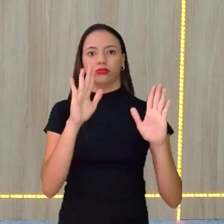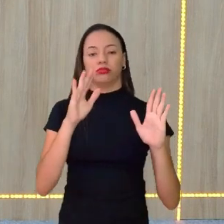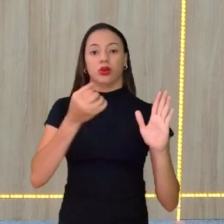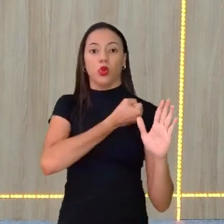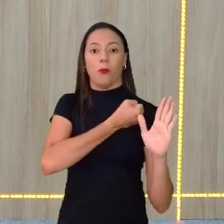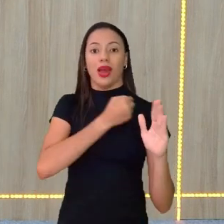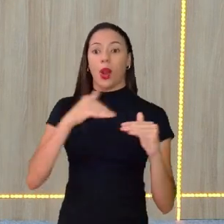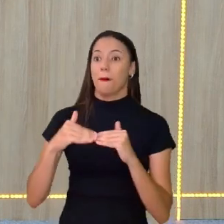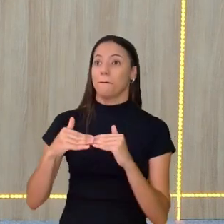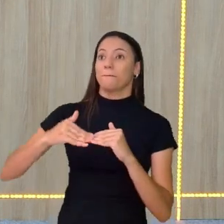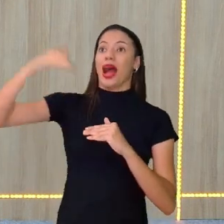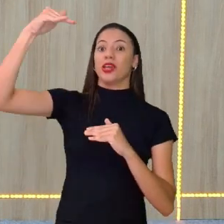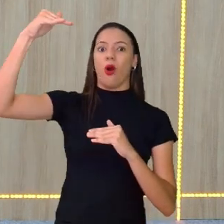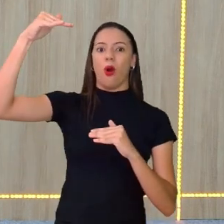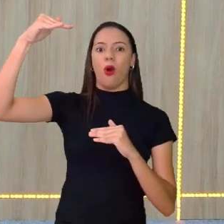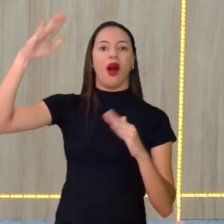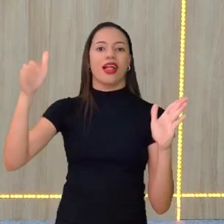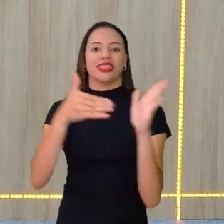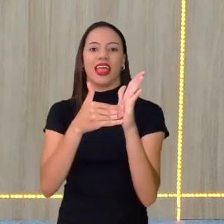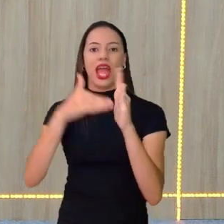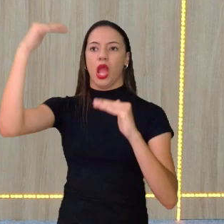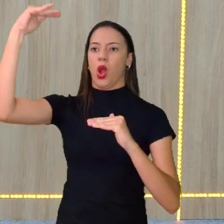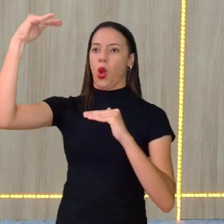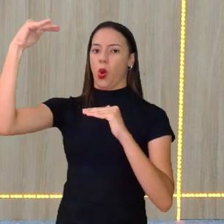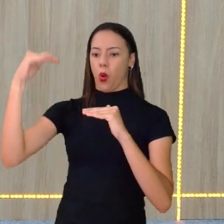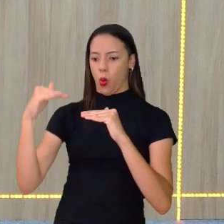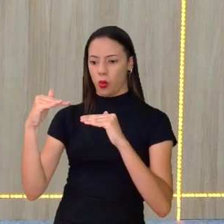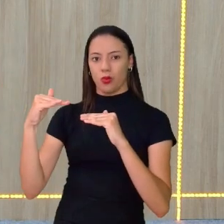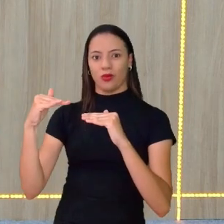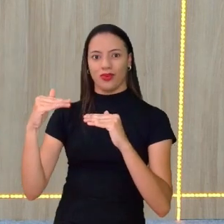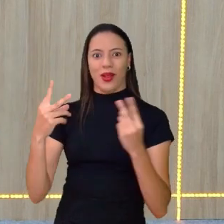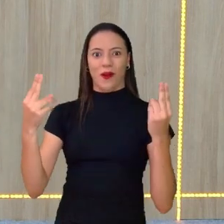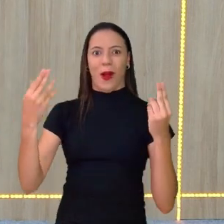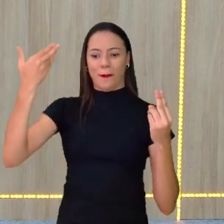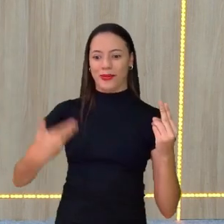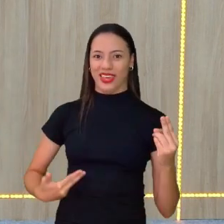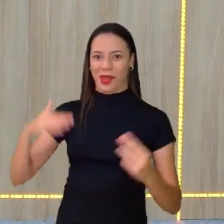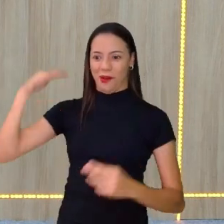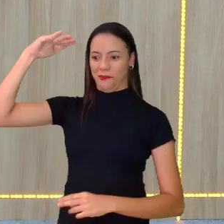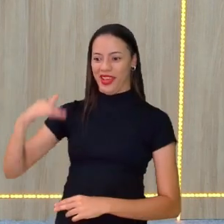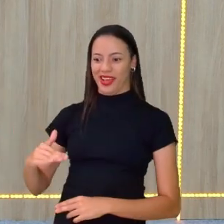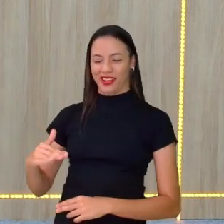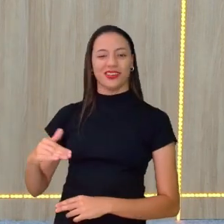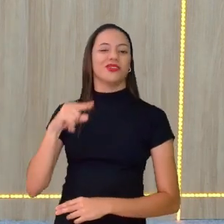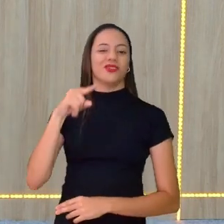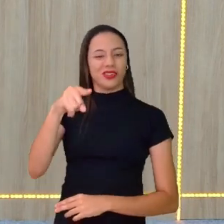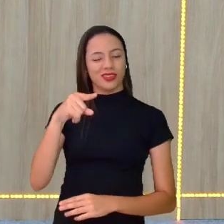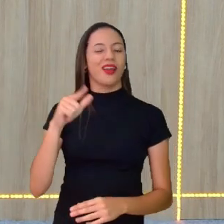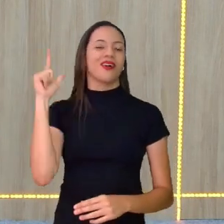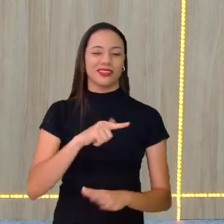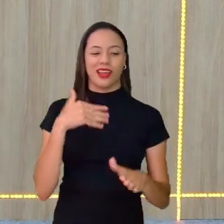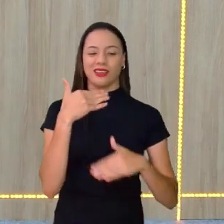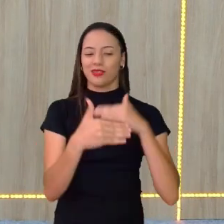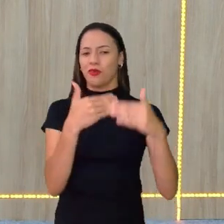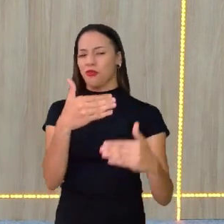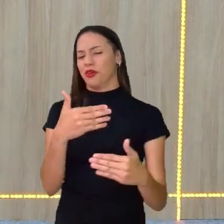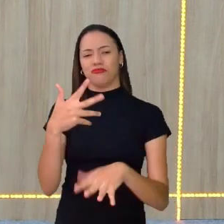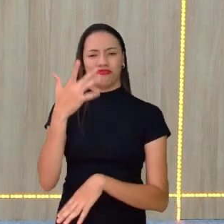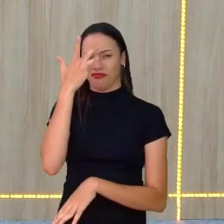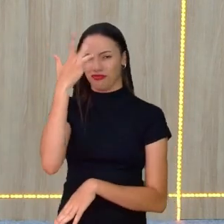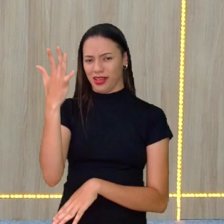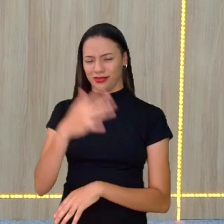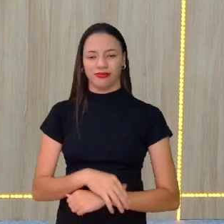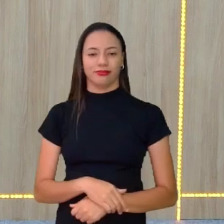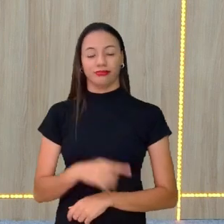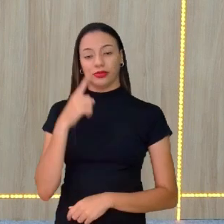maior até Ricardinho. Olha só, isso aí você desenvolve até o número um. Você consegue desenvolver uma boa. Então, você